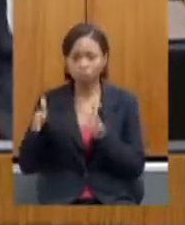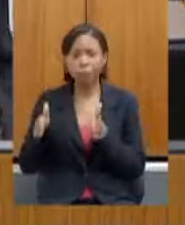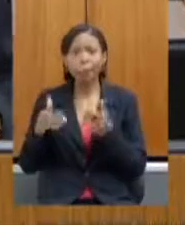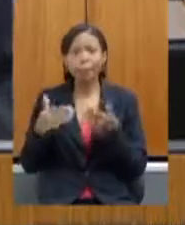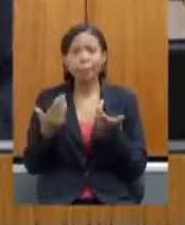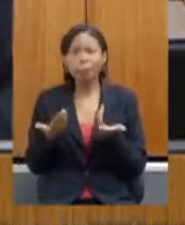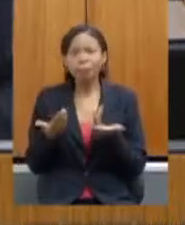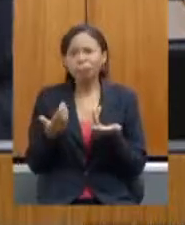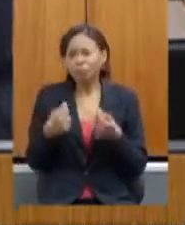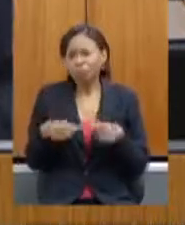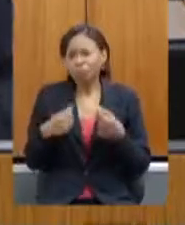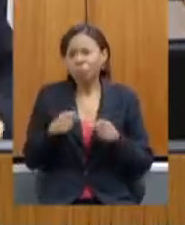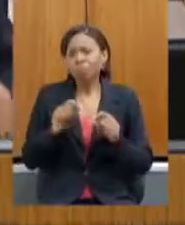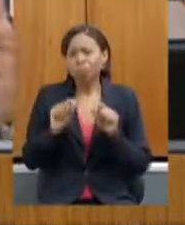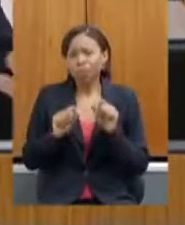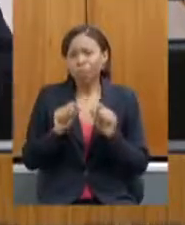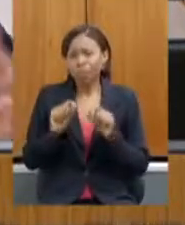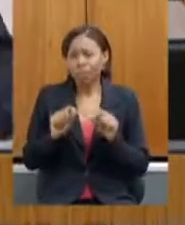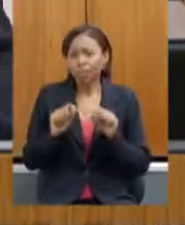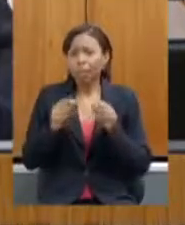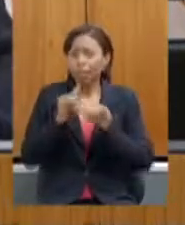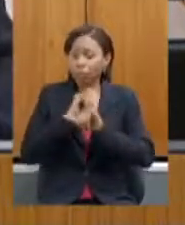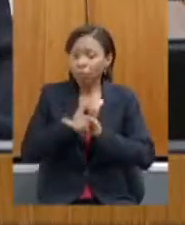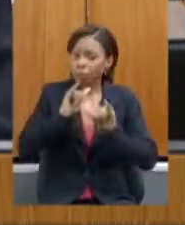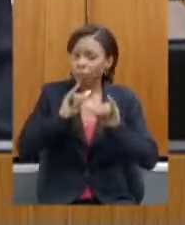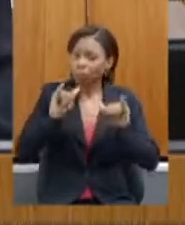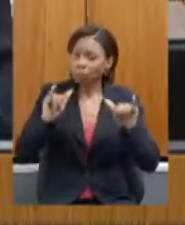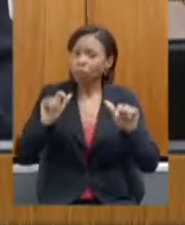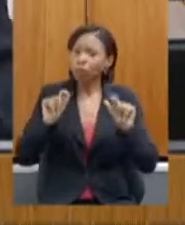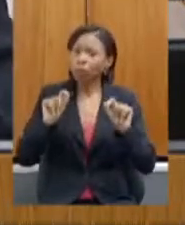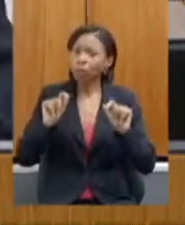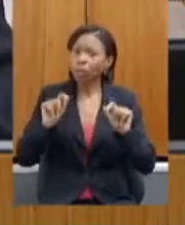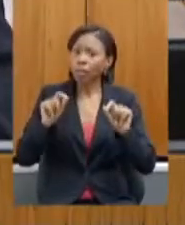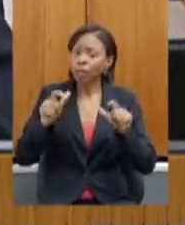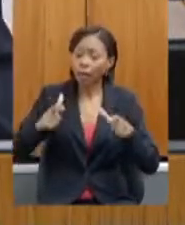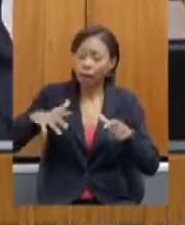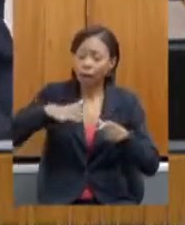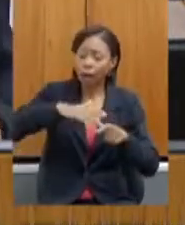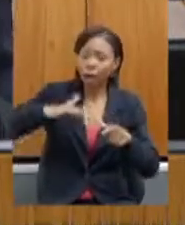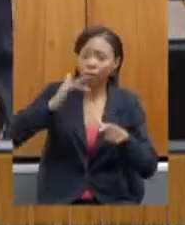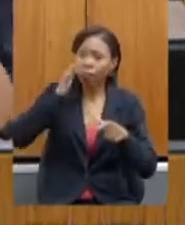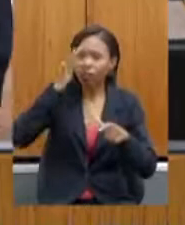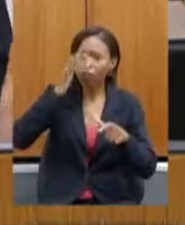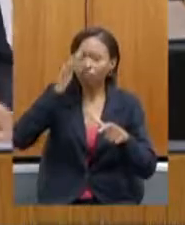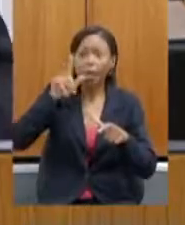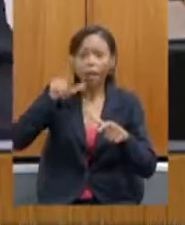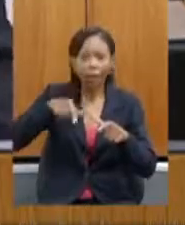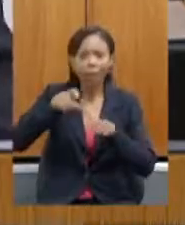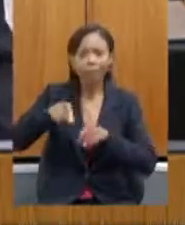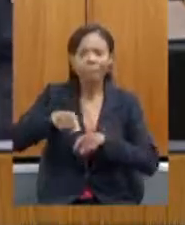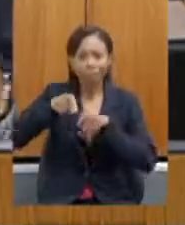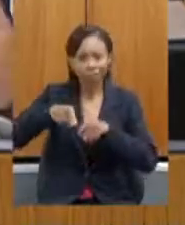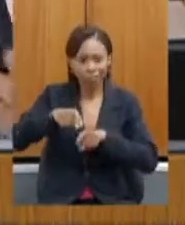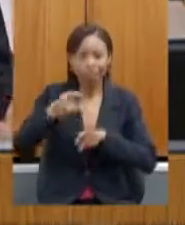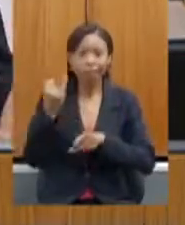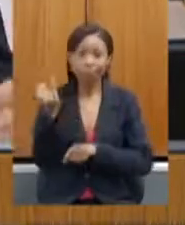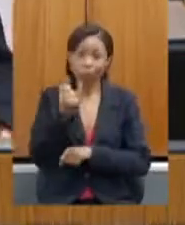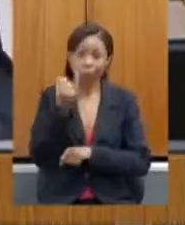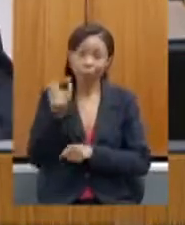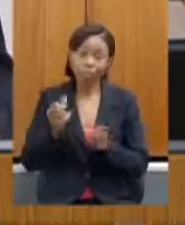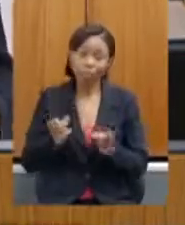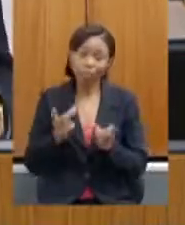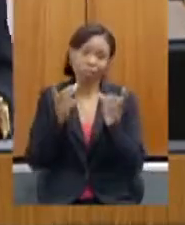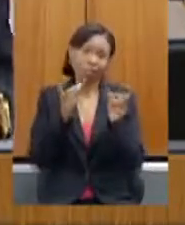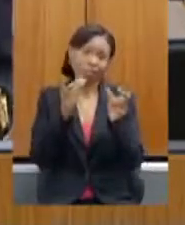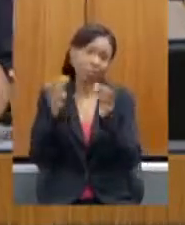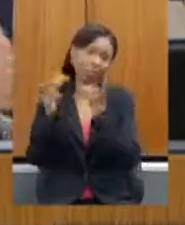ou até levar o conhecimento da população que a floricultura também é agro é uma importante opção de comercialização para o